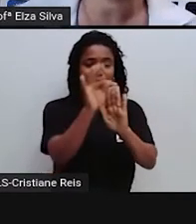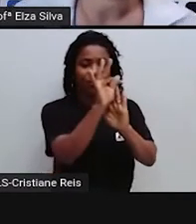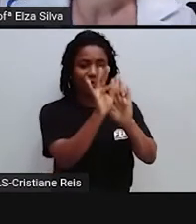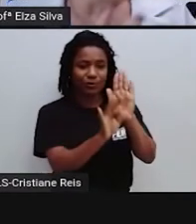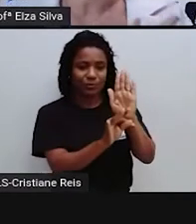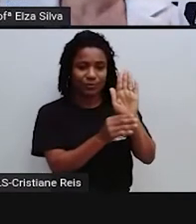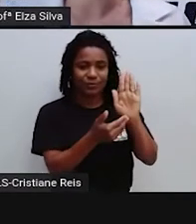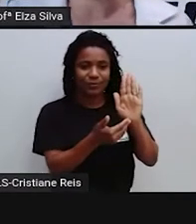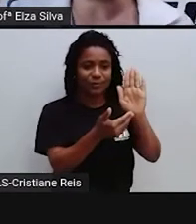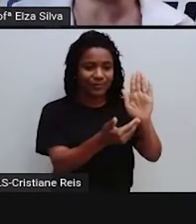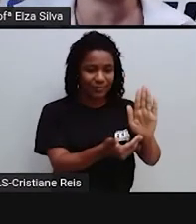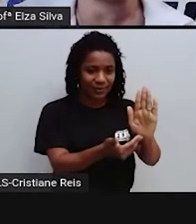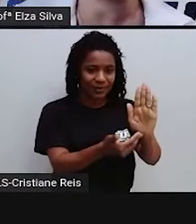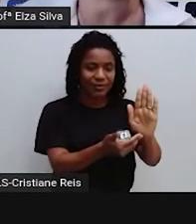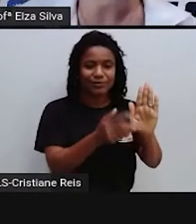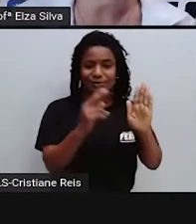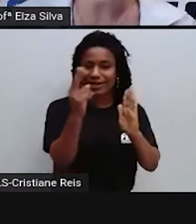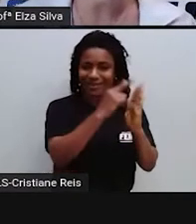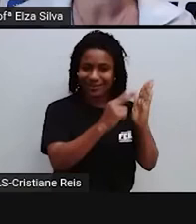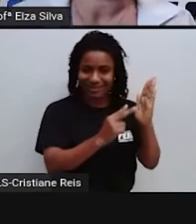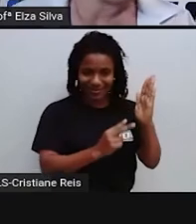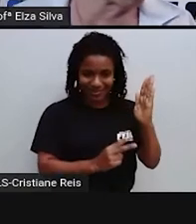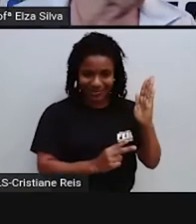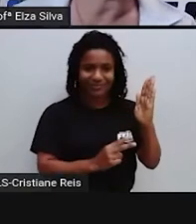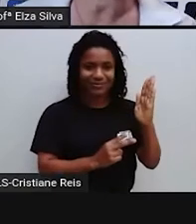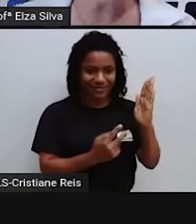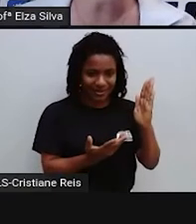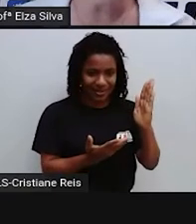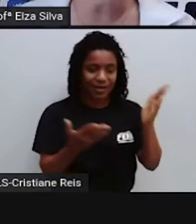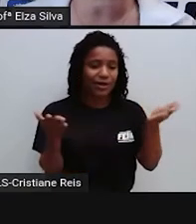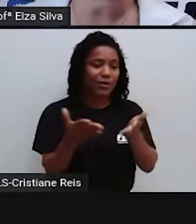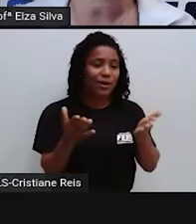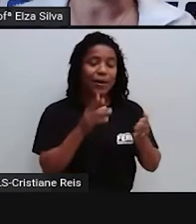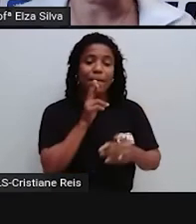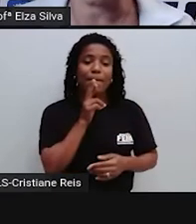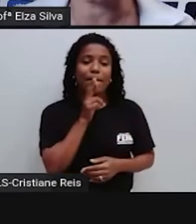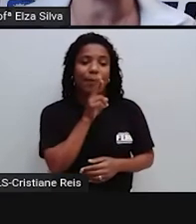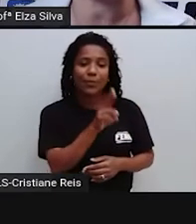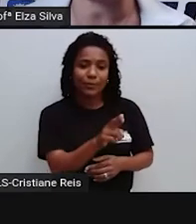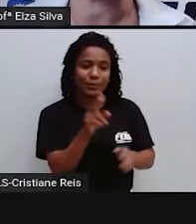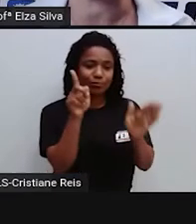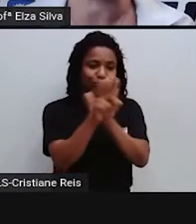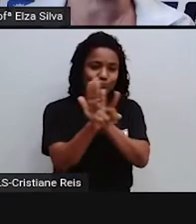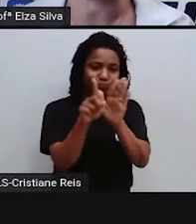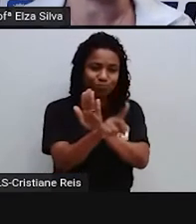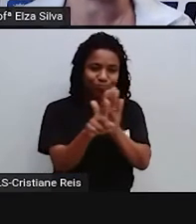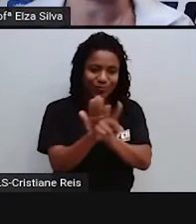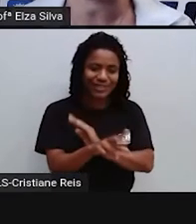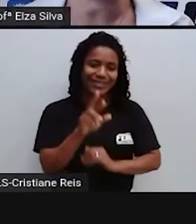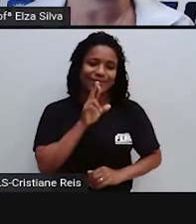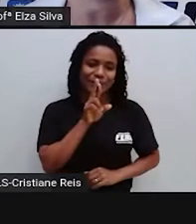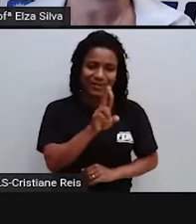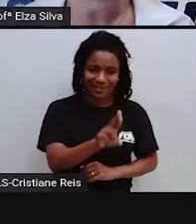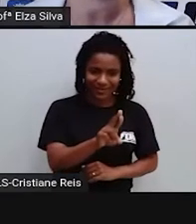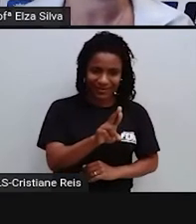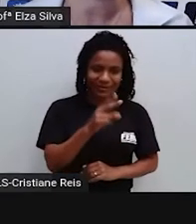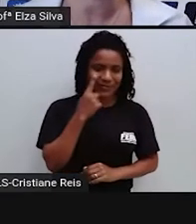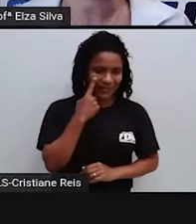texto Que a gente Já leu inicialmente Nós vamos Responder Algumas perguntas Ok